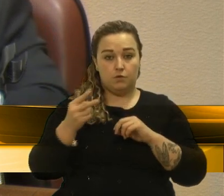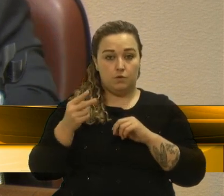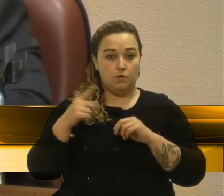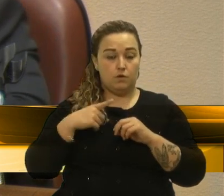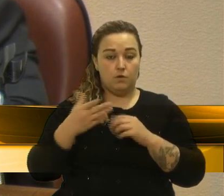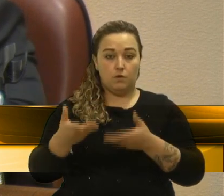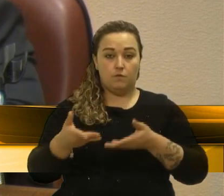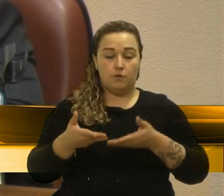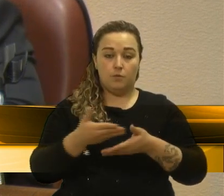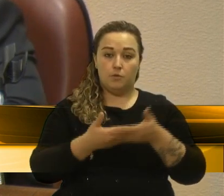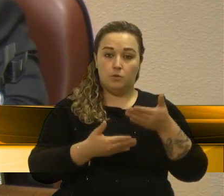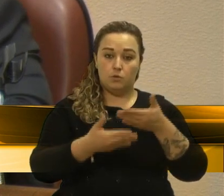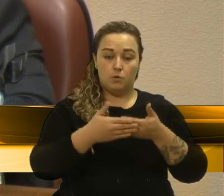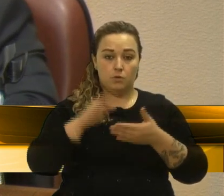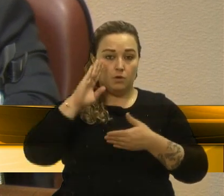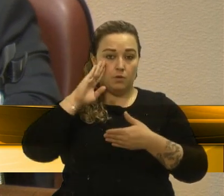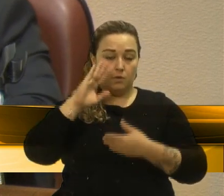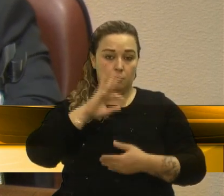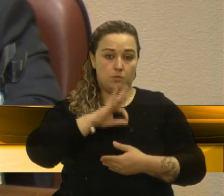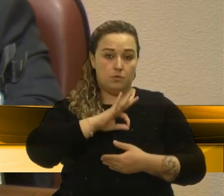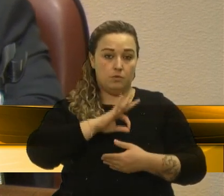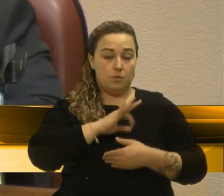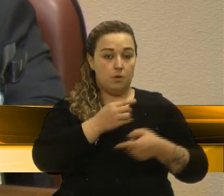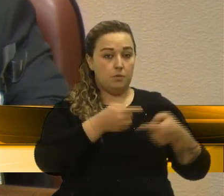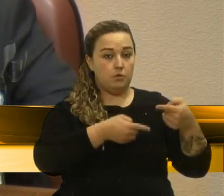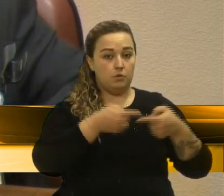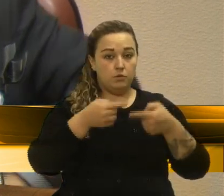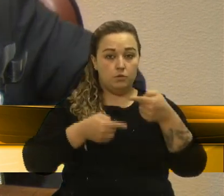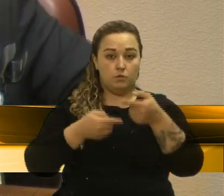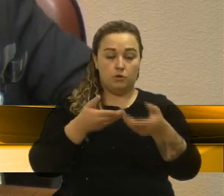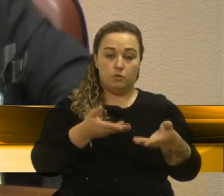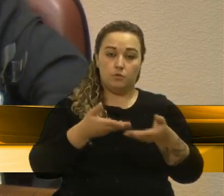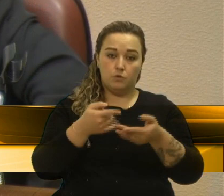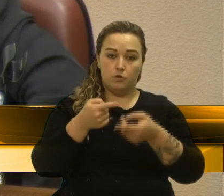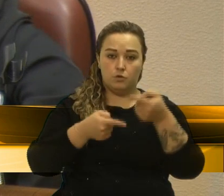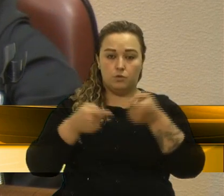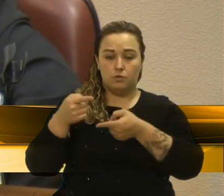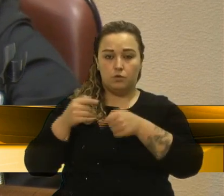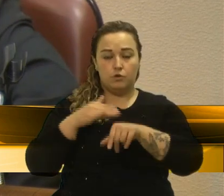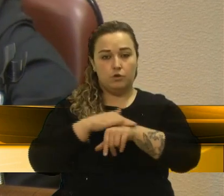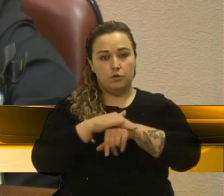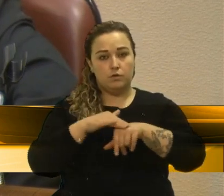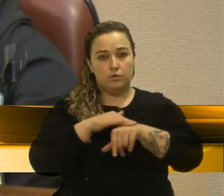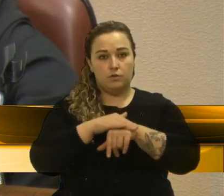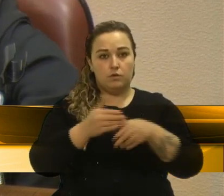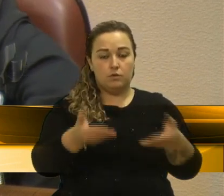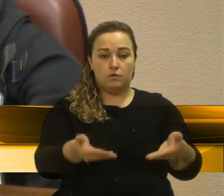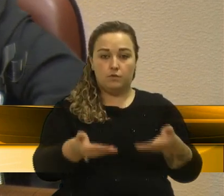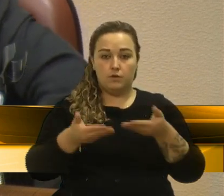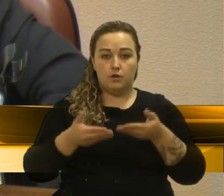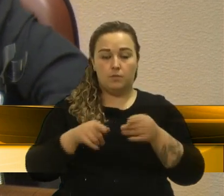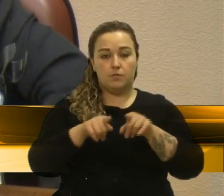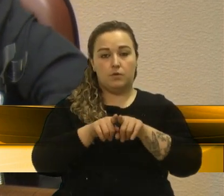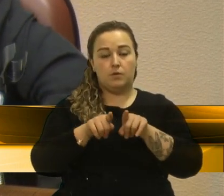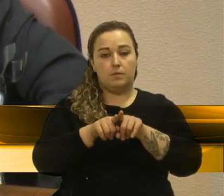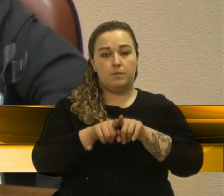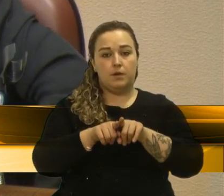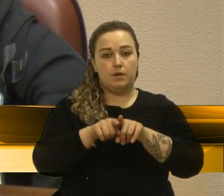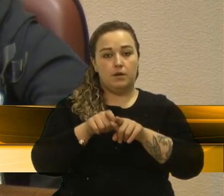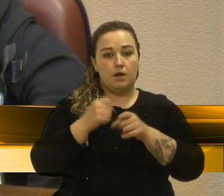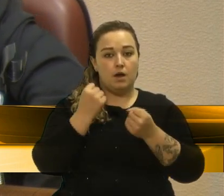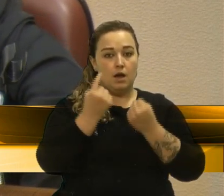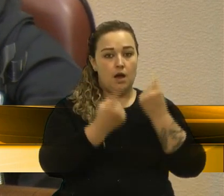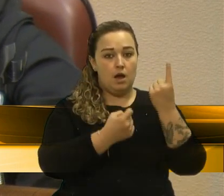um debate. Ou seja, estamos tendo diálogo. Convidamos pessoas para quê?